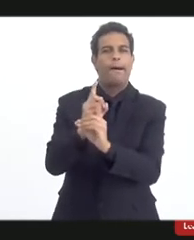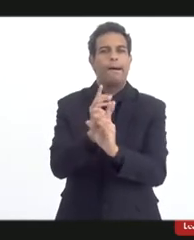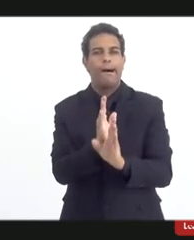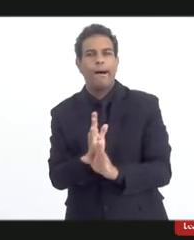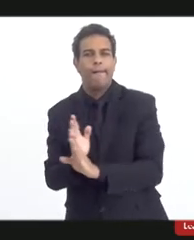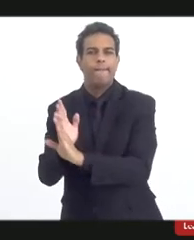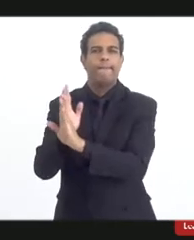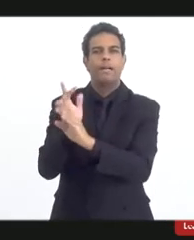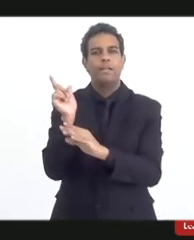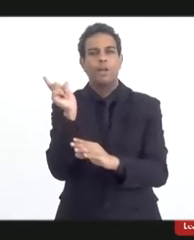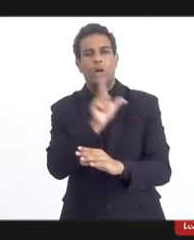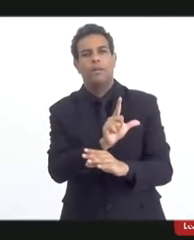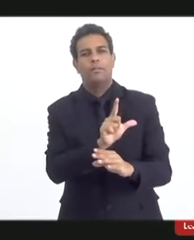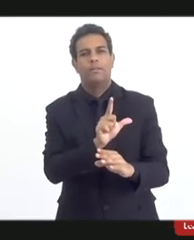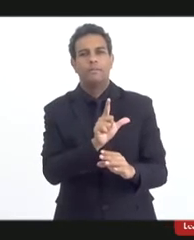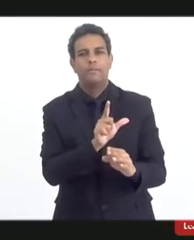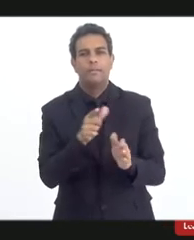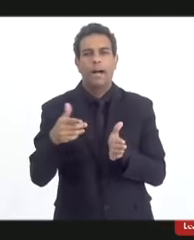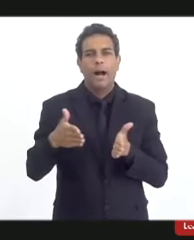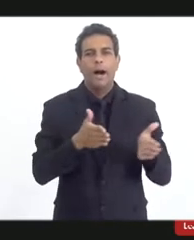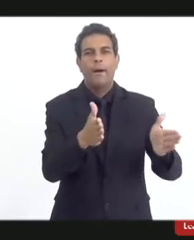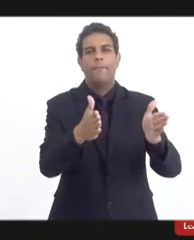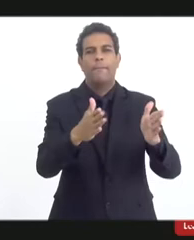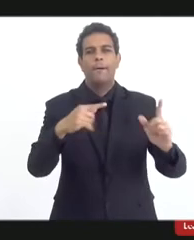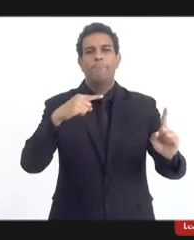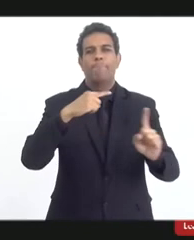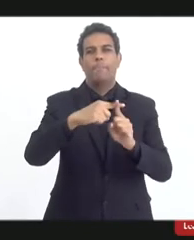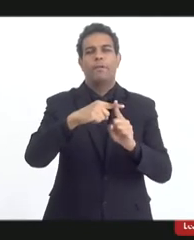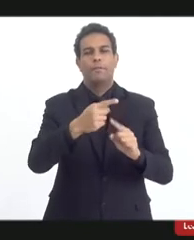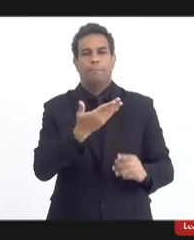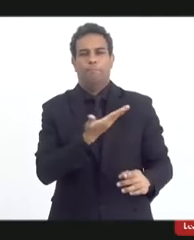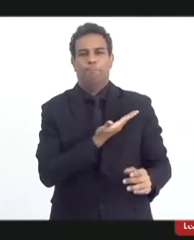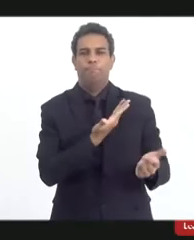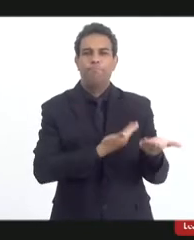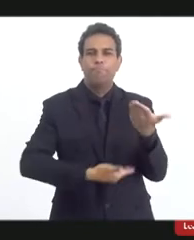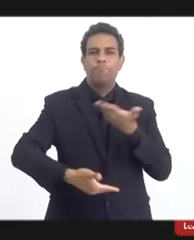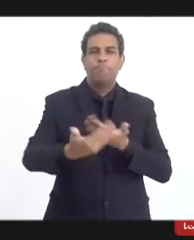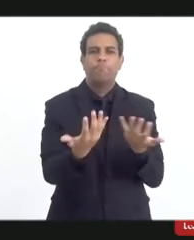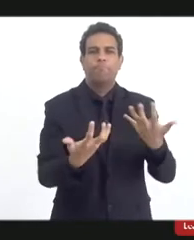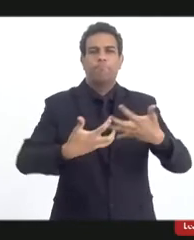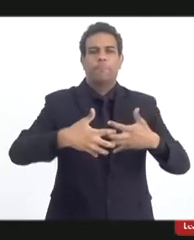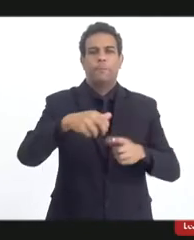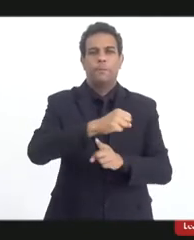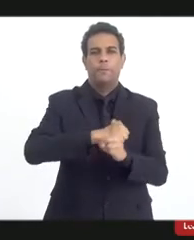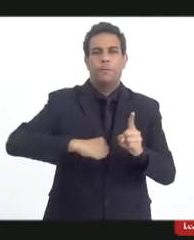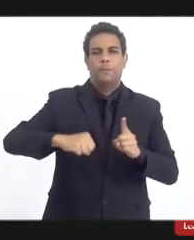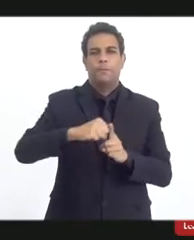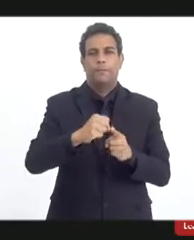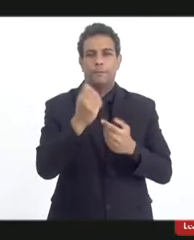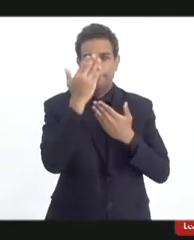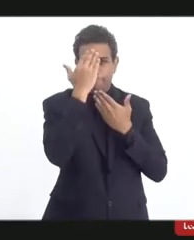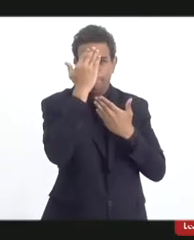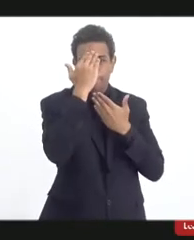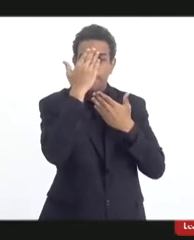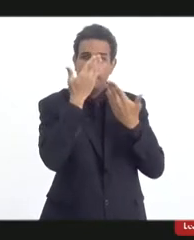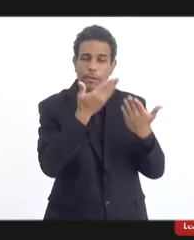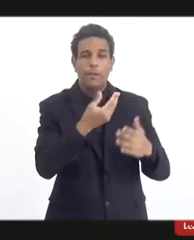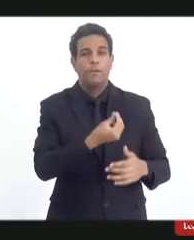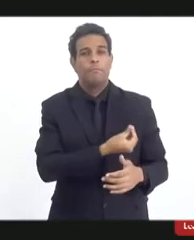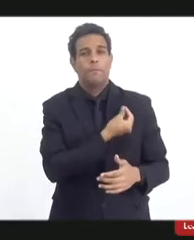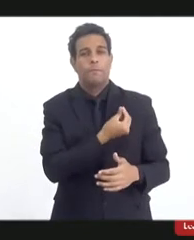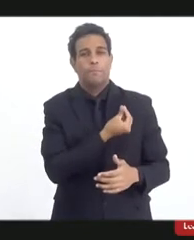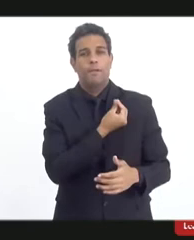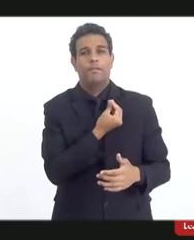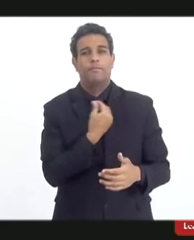ser capaz de criar pontes para essa nova fraternidade e amizade social. Eu quero muito agradecer a sua presença,